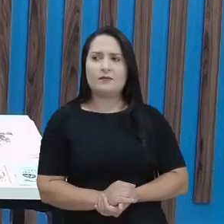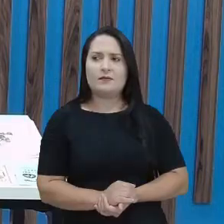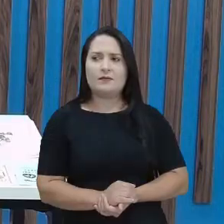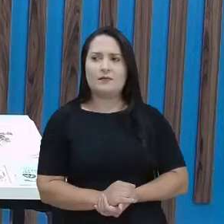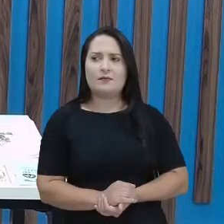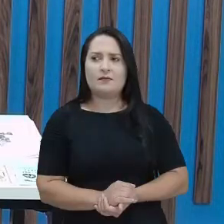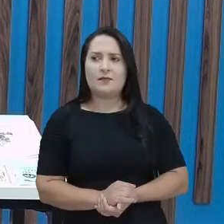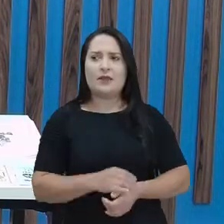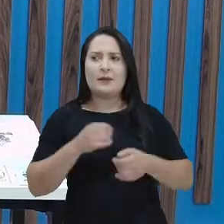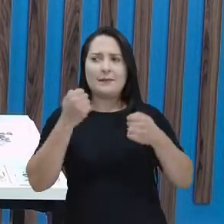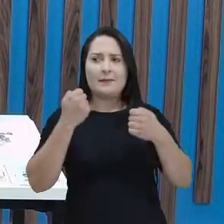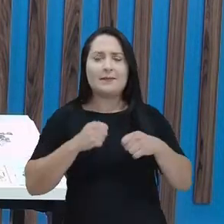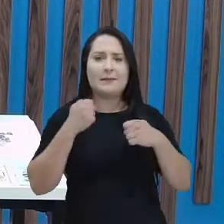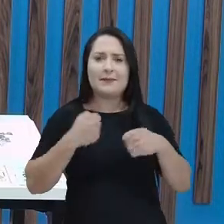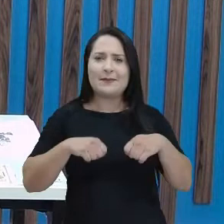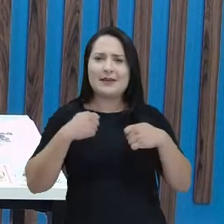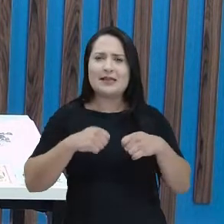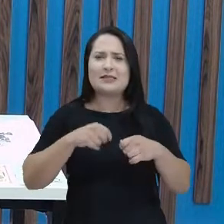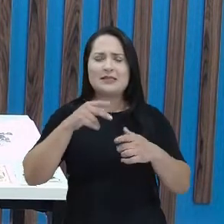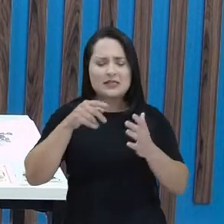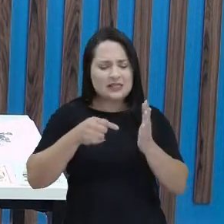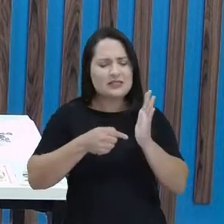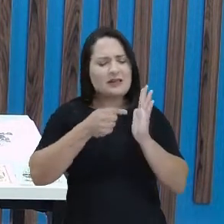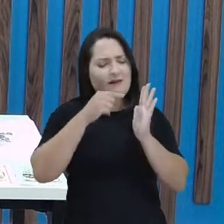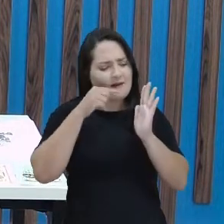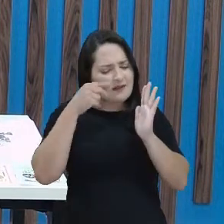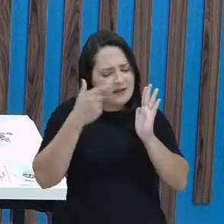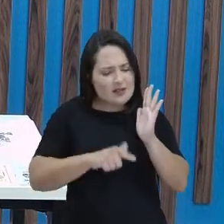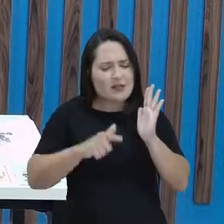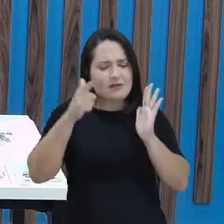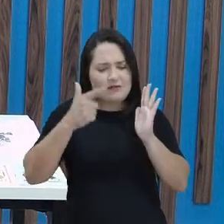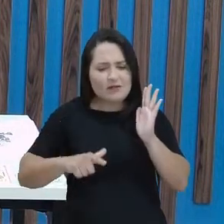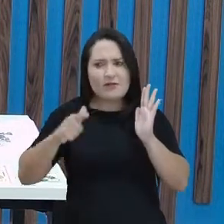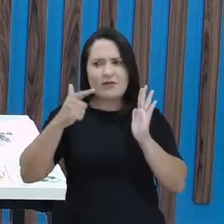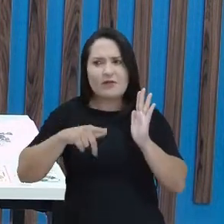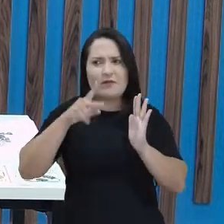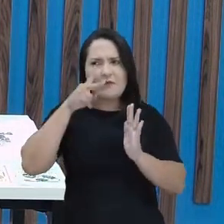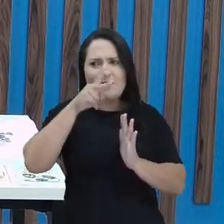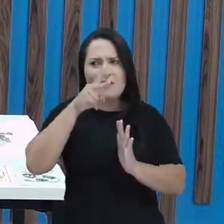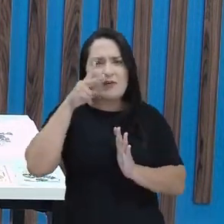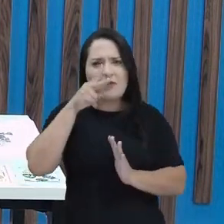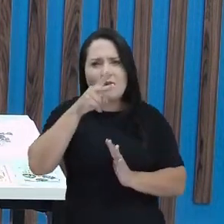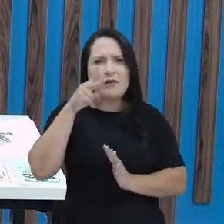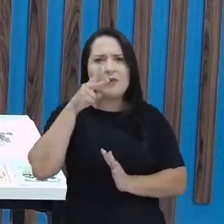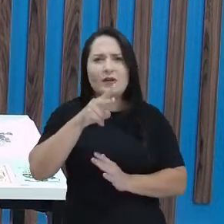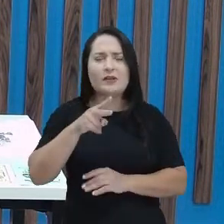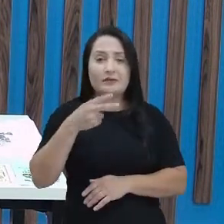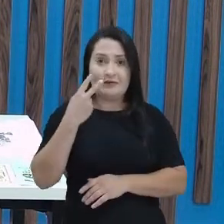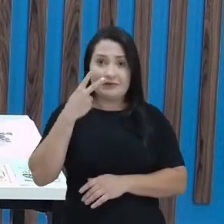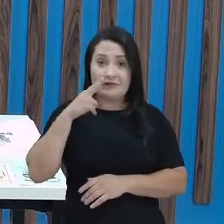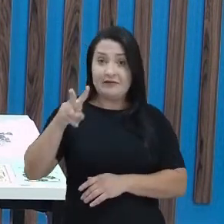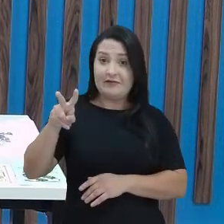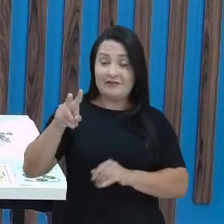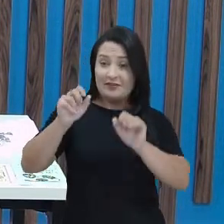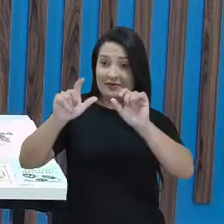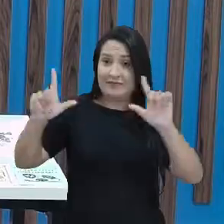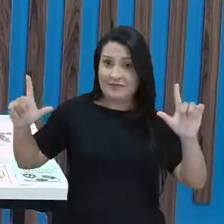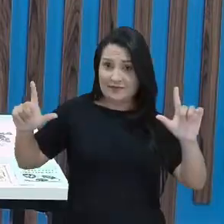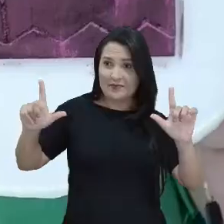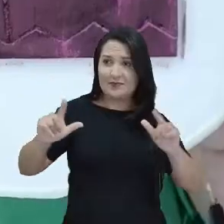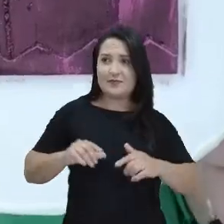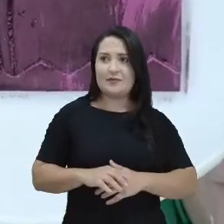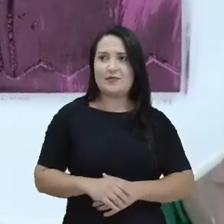passar várias e várias vezes. Como esse daqui que eu fiz. Será que dá para pegar aqui? Olha só.